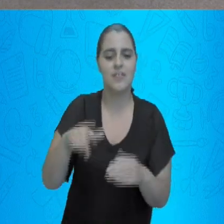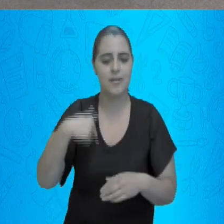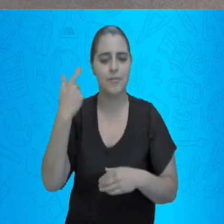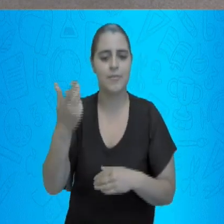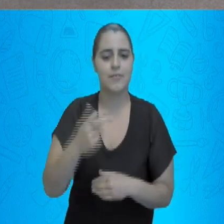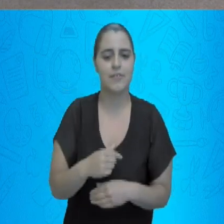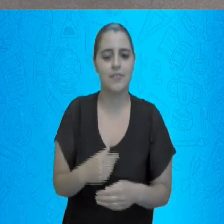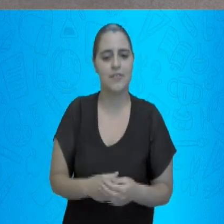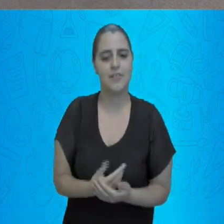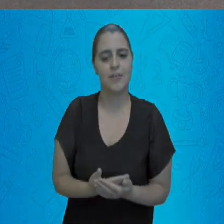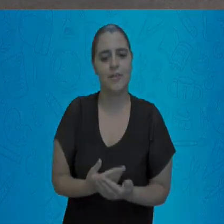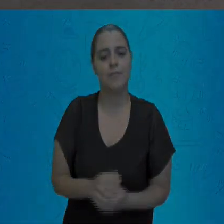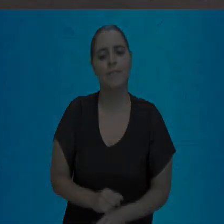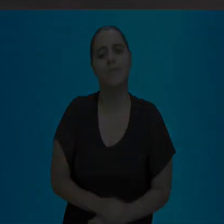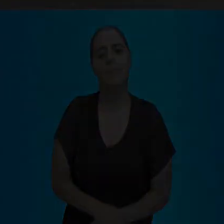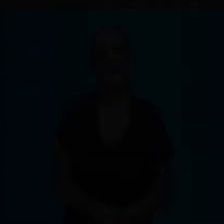próxima aula.